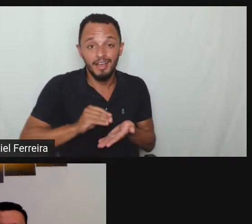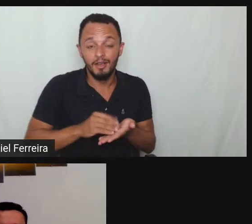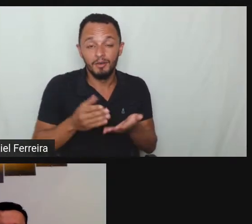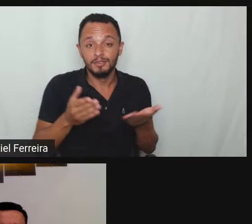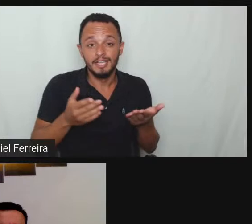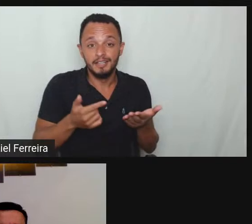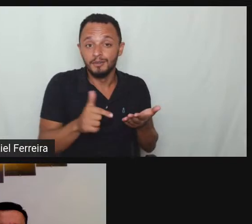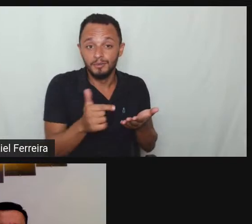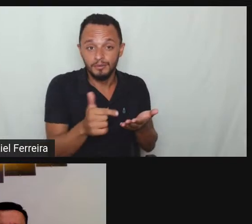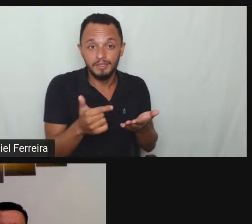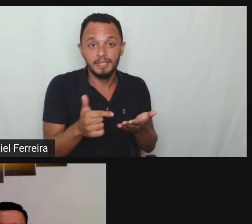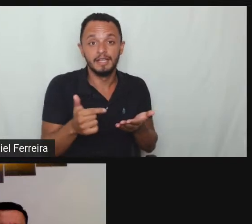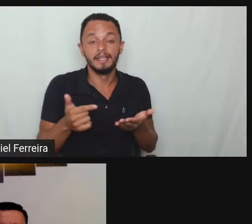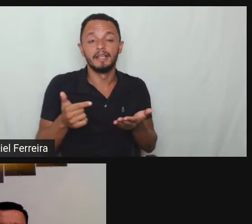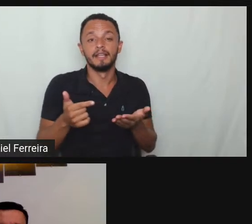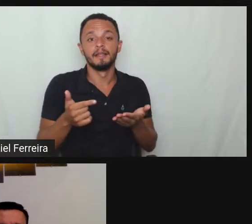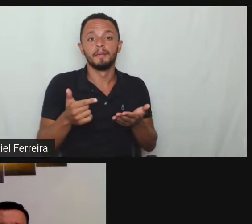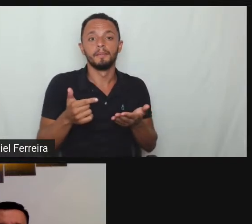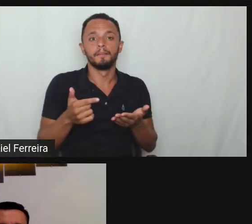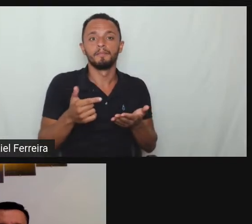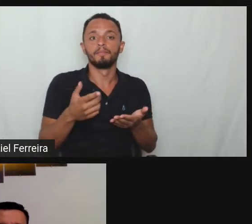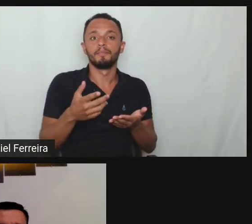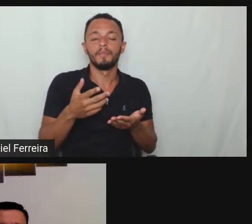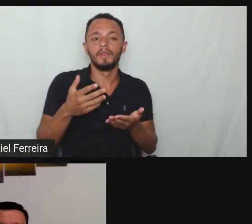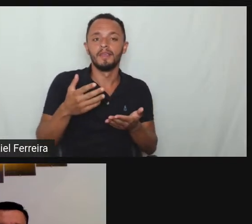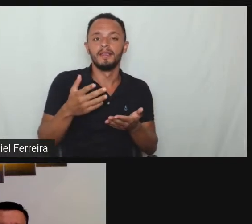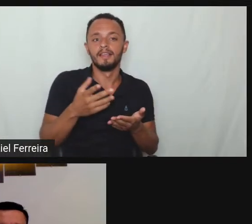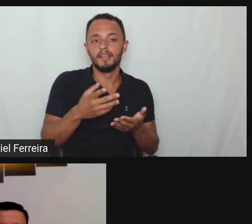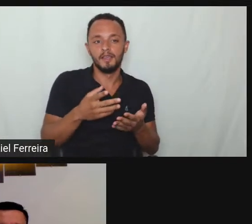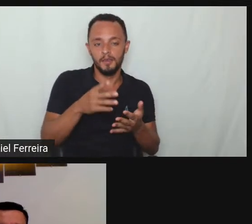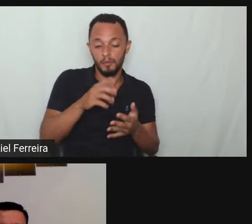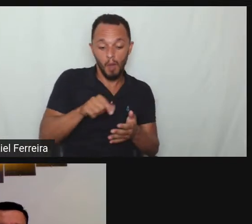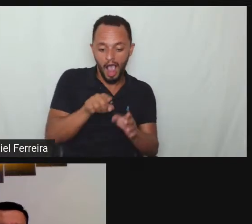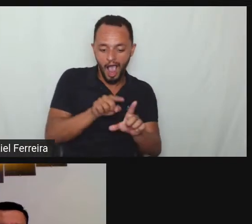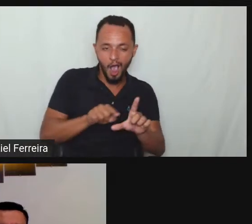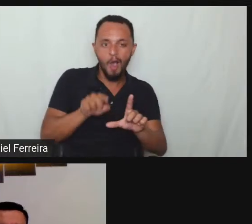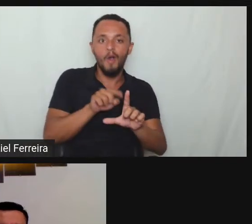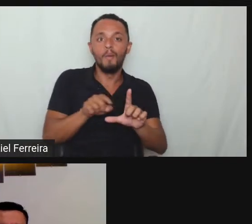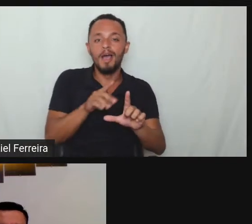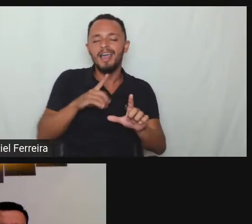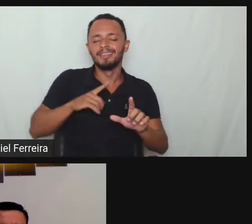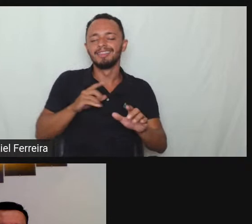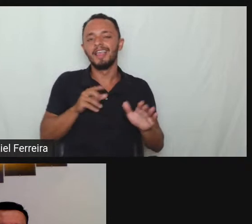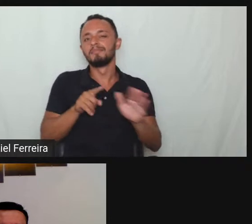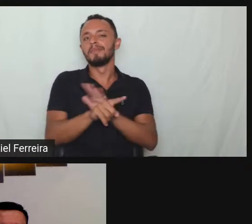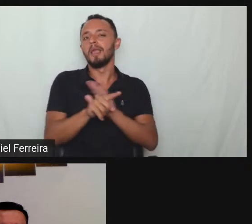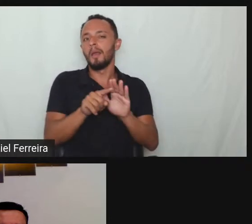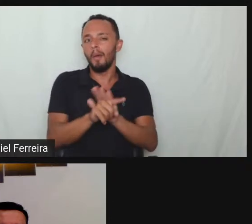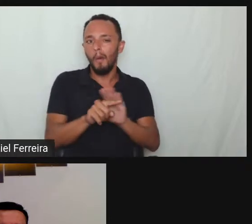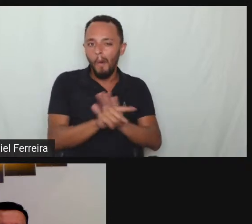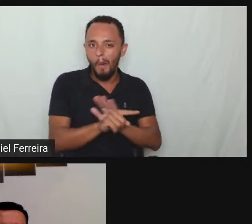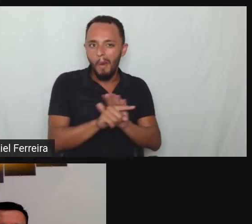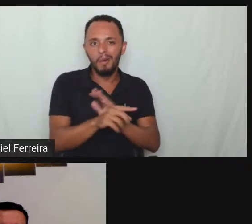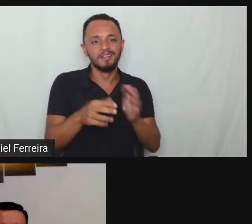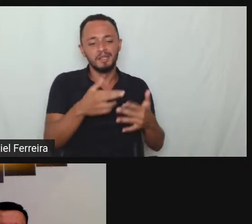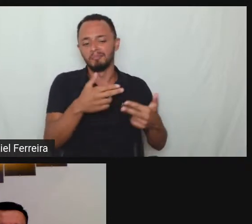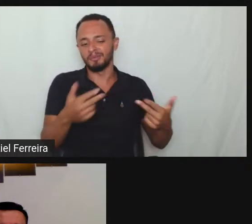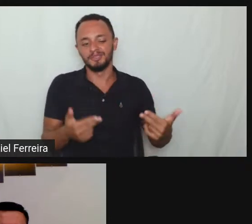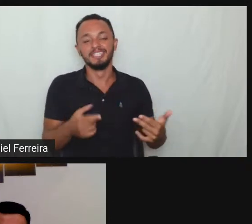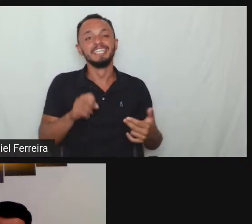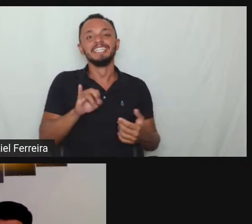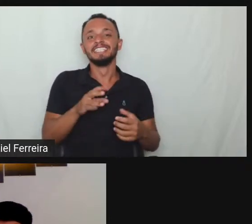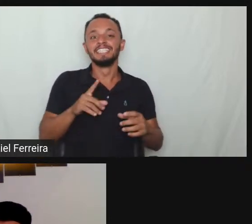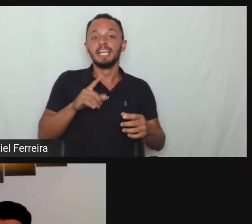vai para lá no arroba Thiago El Proficial caixinha de perguntas direto lá para vocês vou começar a trazer dúvidas das